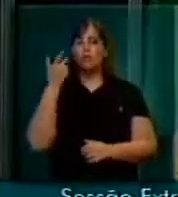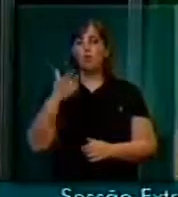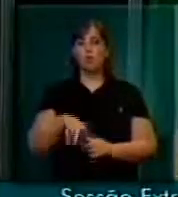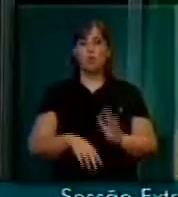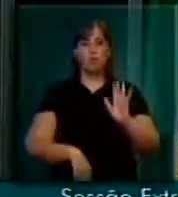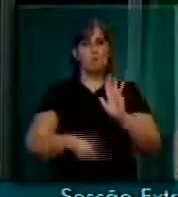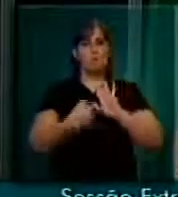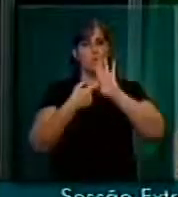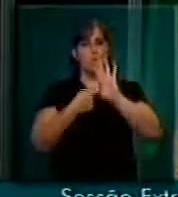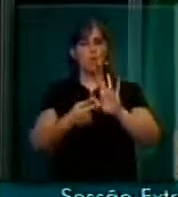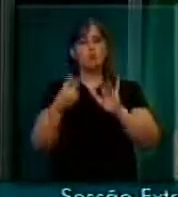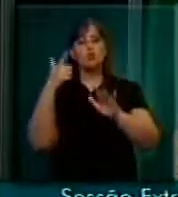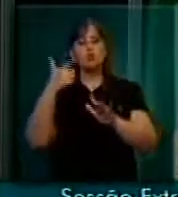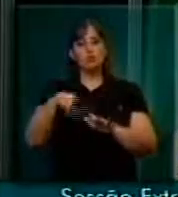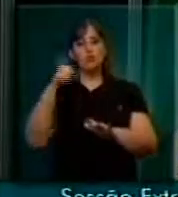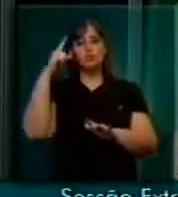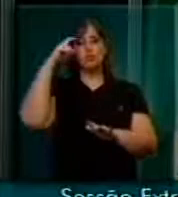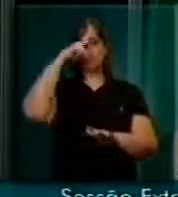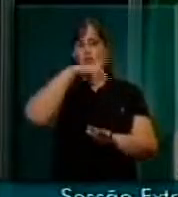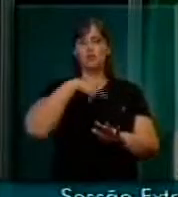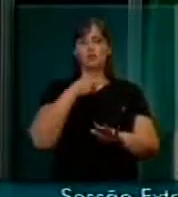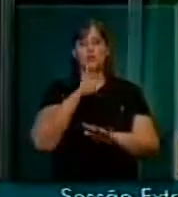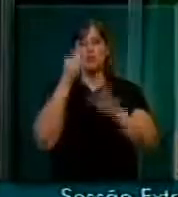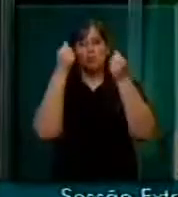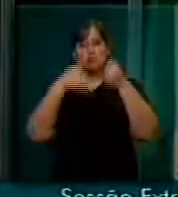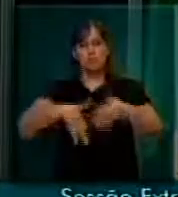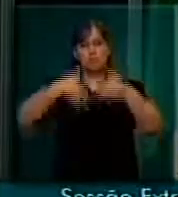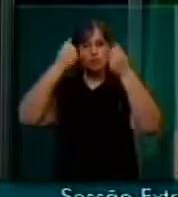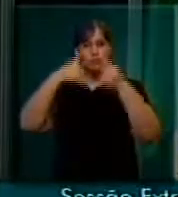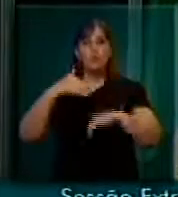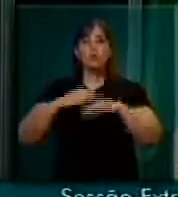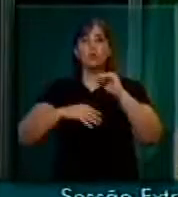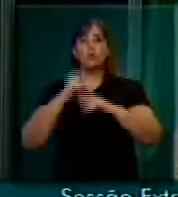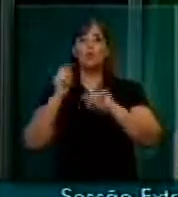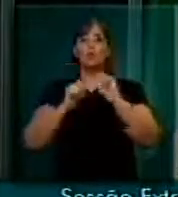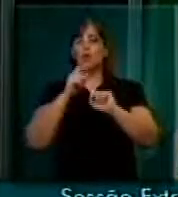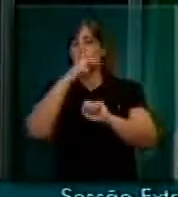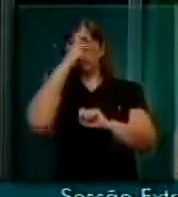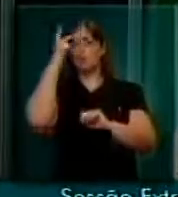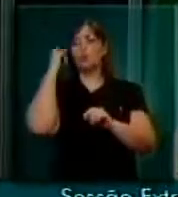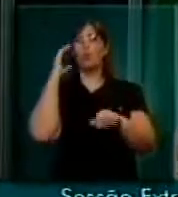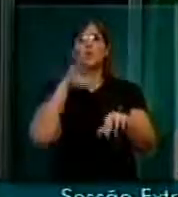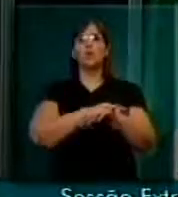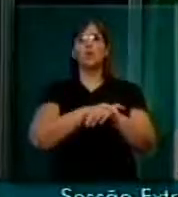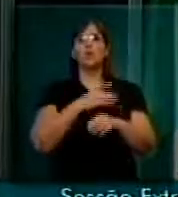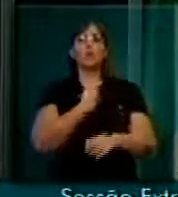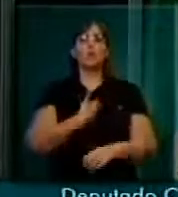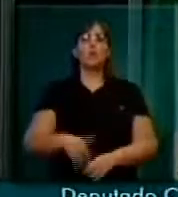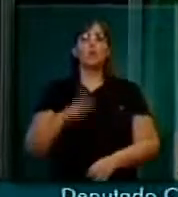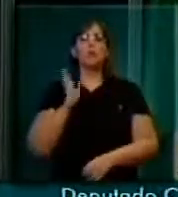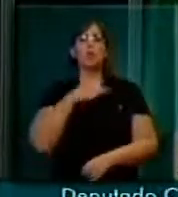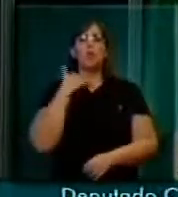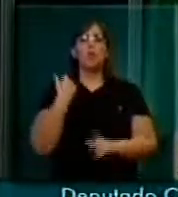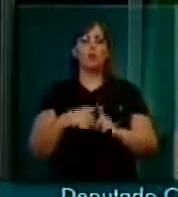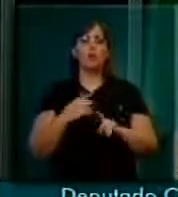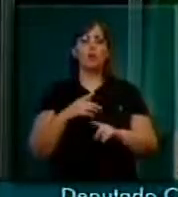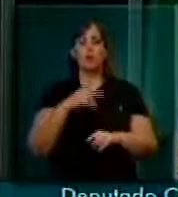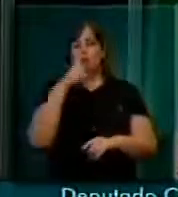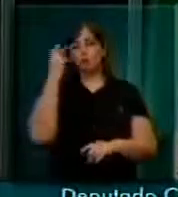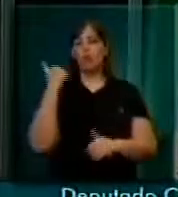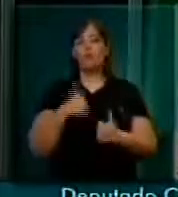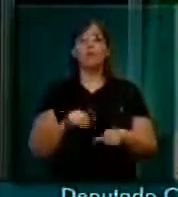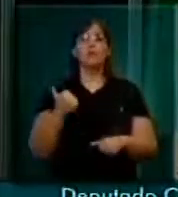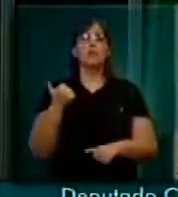uma dificuldade, e constantemente venho falando sobre isso, sobre a morte dos trabalhadores de segurança pública. A cada 17 horas morre um trabalhador de segurança